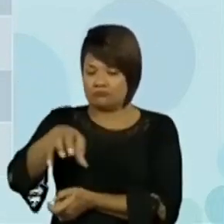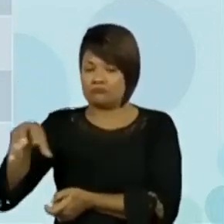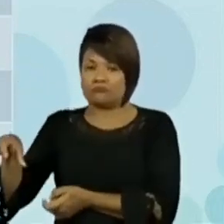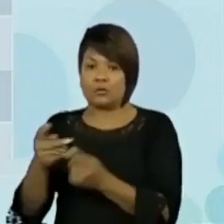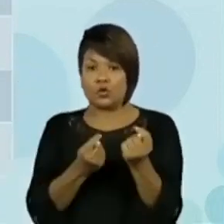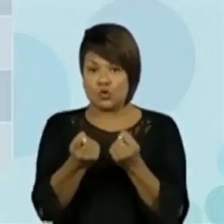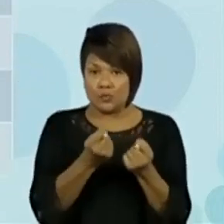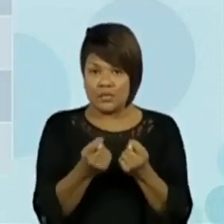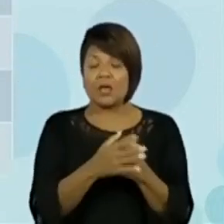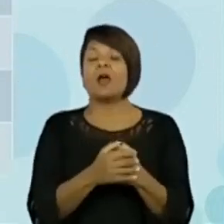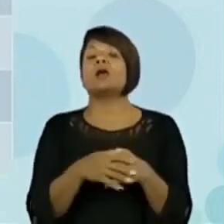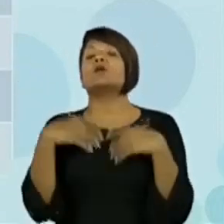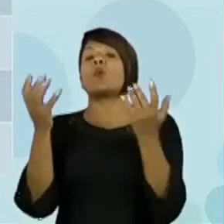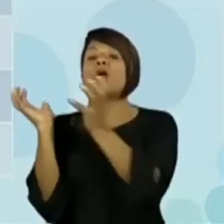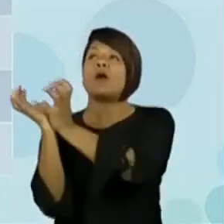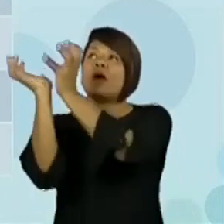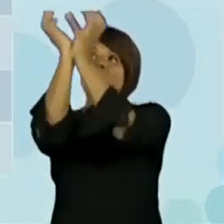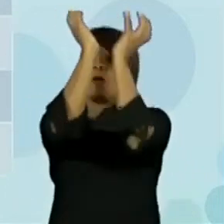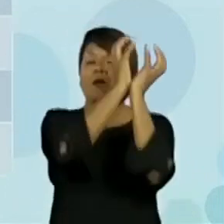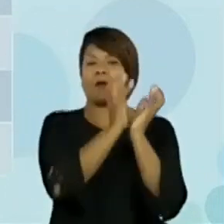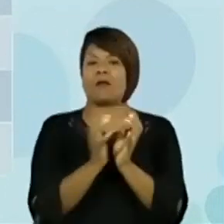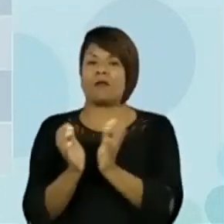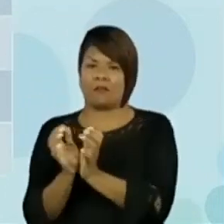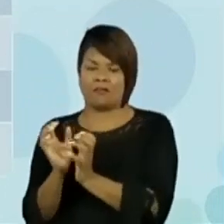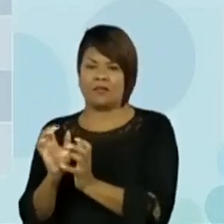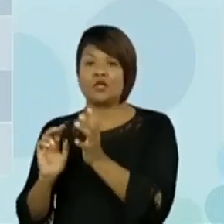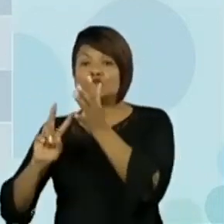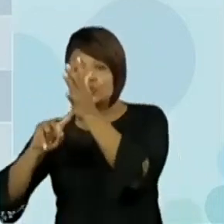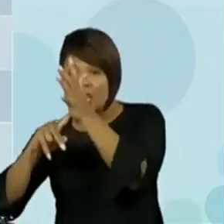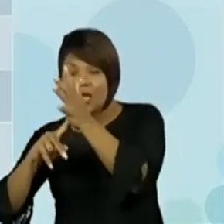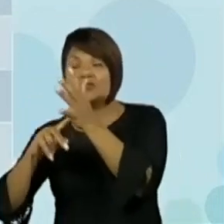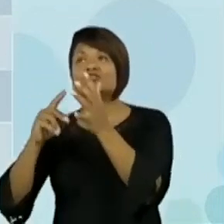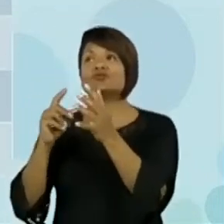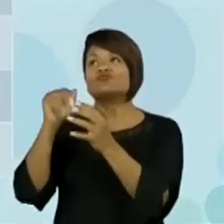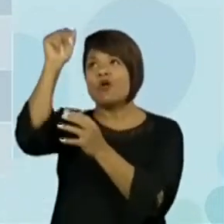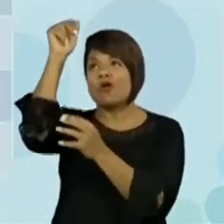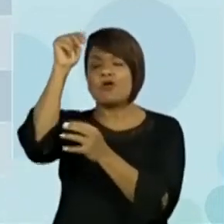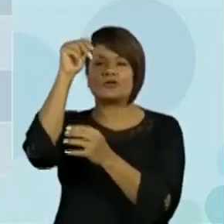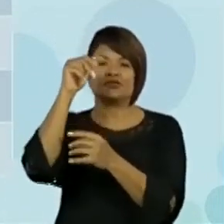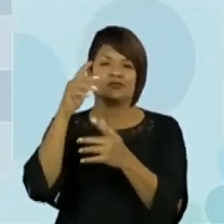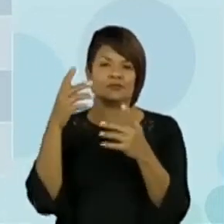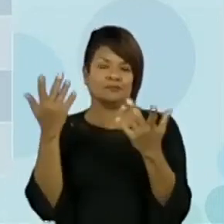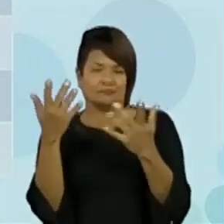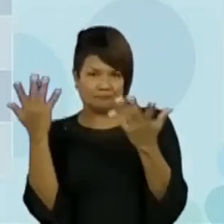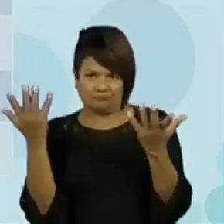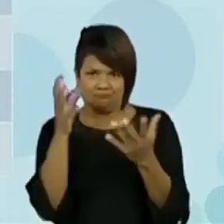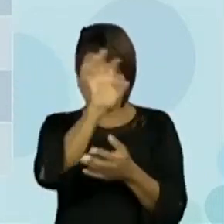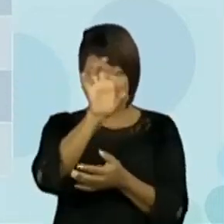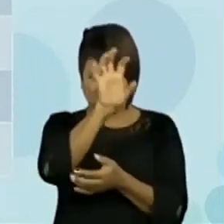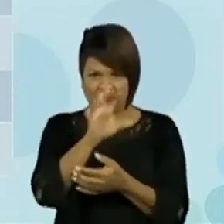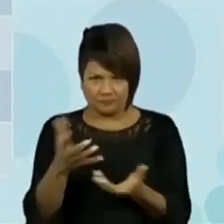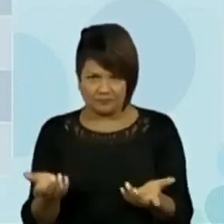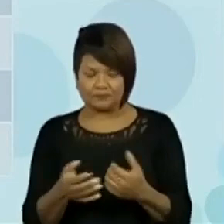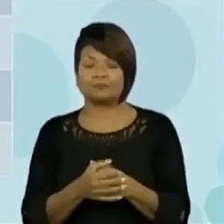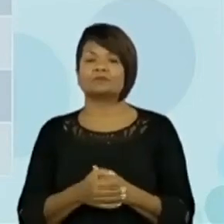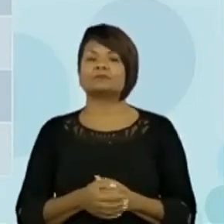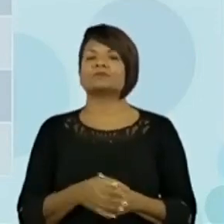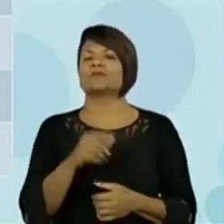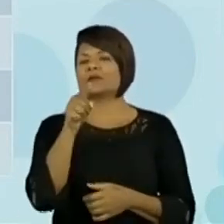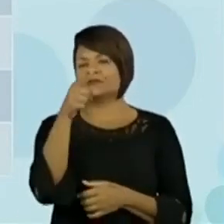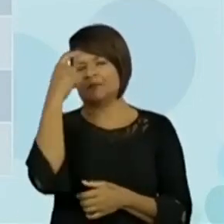brasileiras que concentram esse problema? Sudeste, Norte, Centro-Oeste? Ah, você deve estar pensando agora.